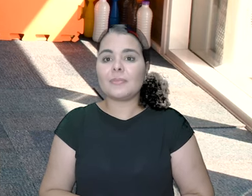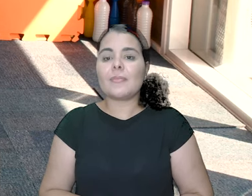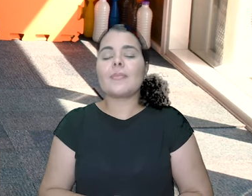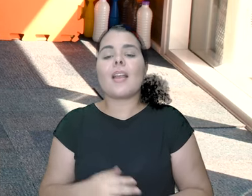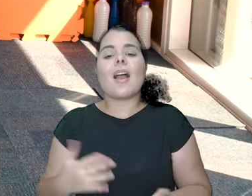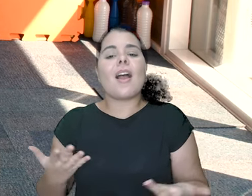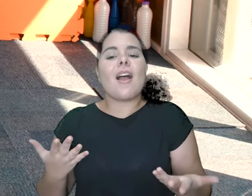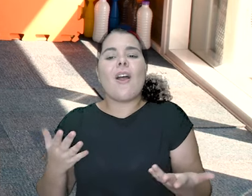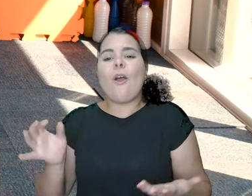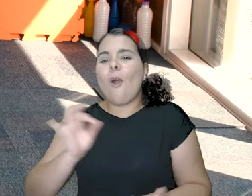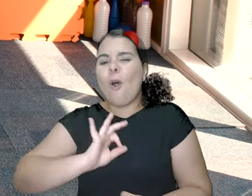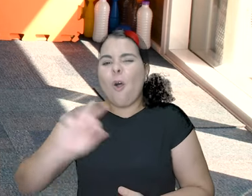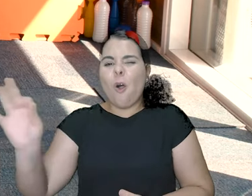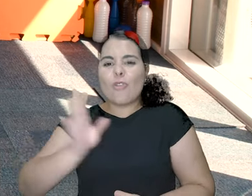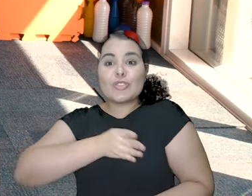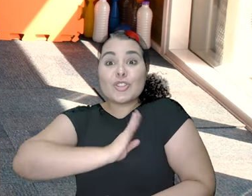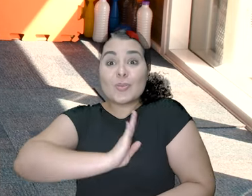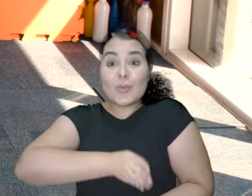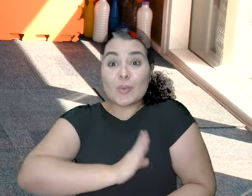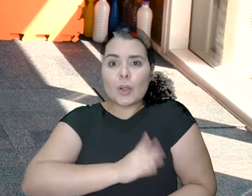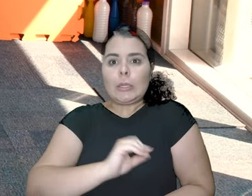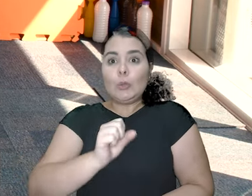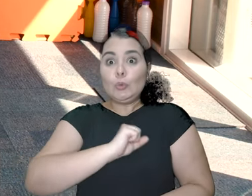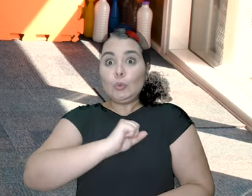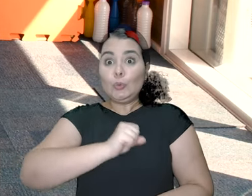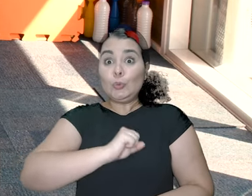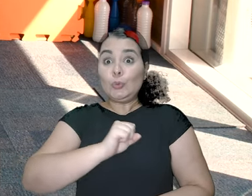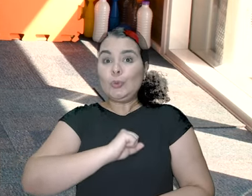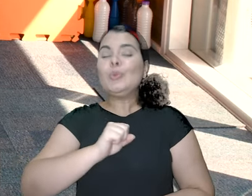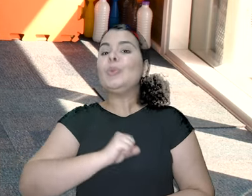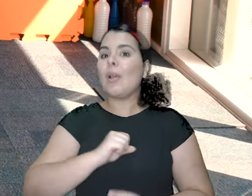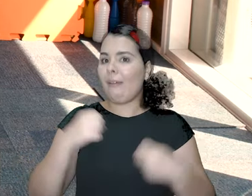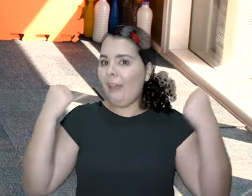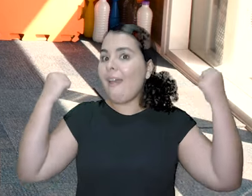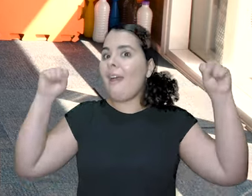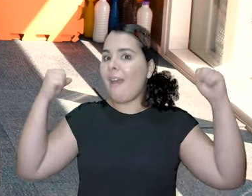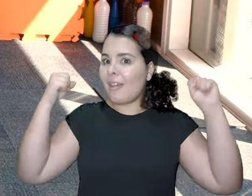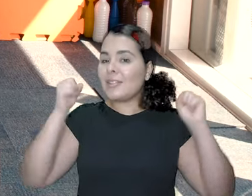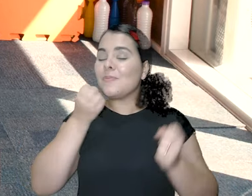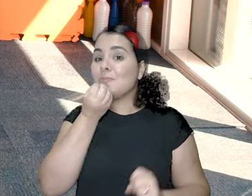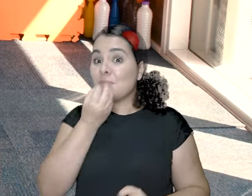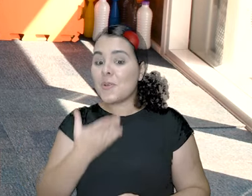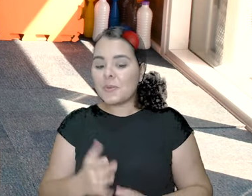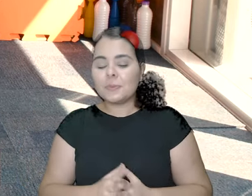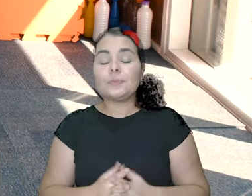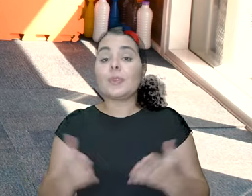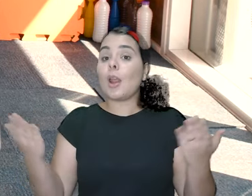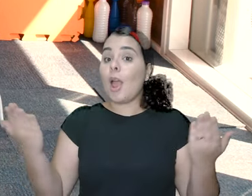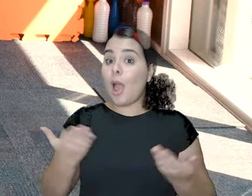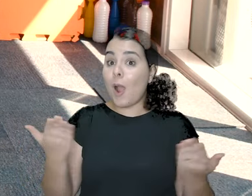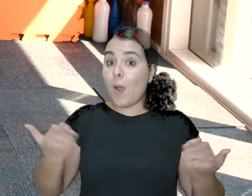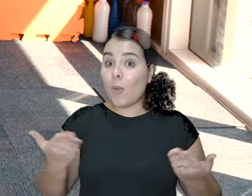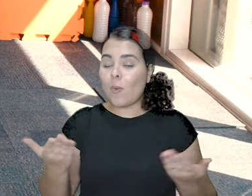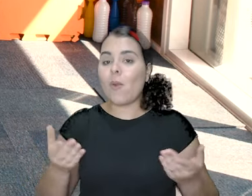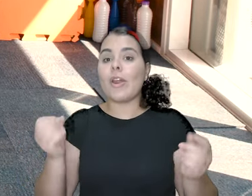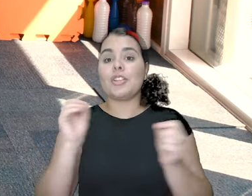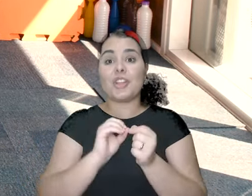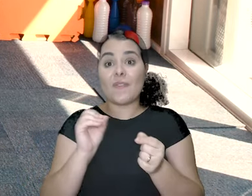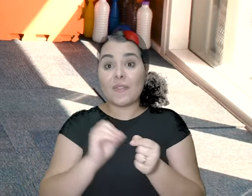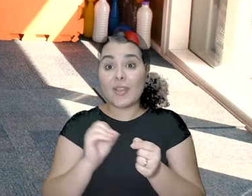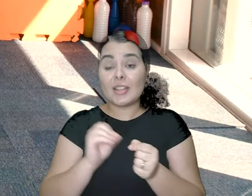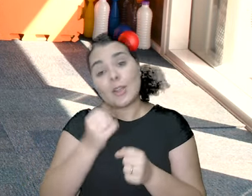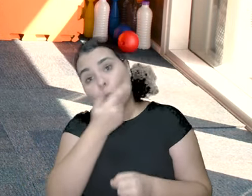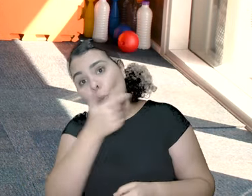Só aí, gente. Delícia ver o coração acelerar. O exercício sendo feito. Eu vou virar agora aqui